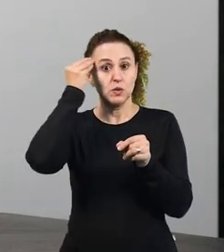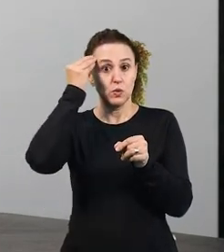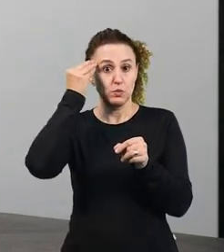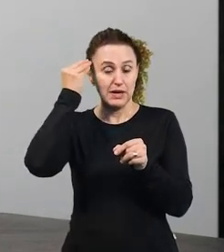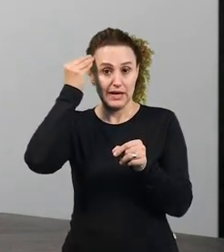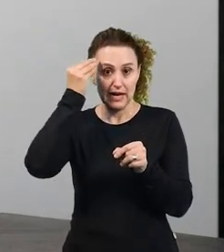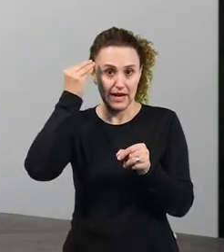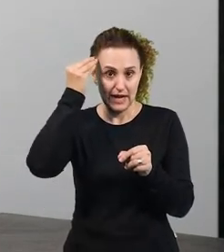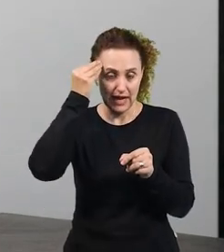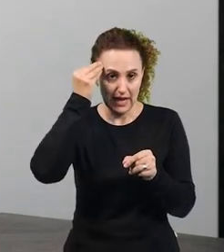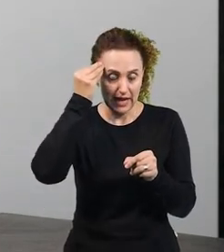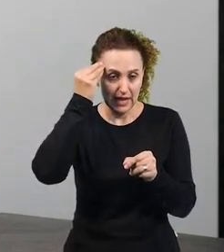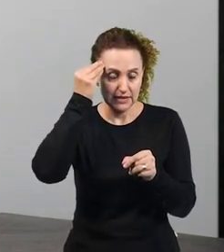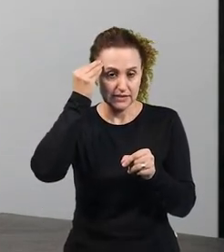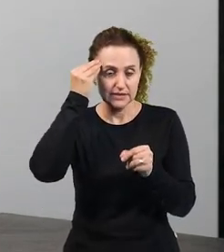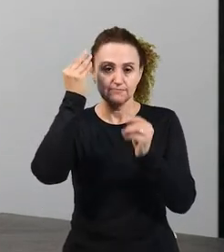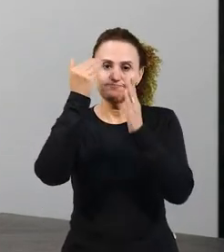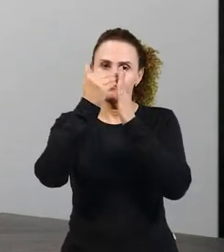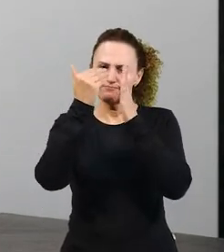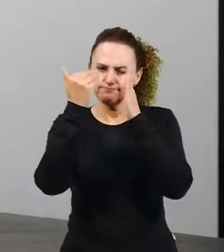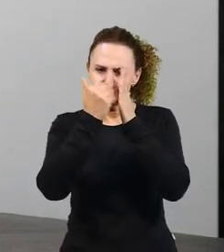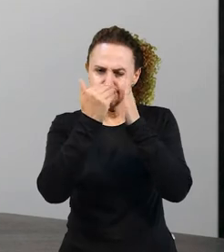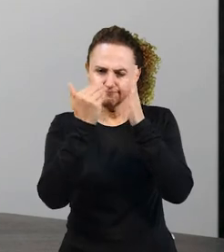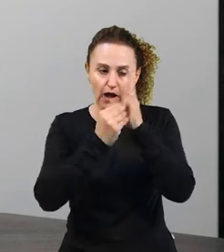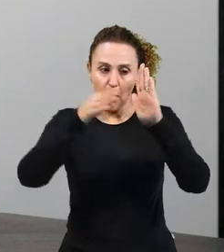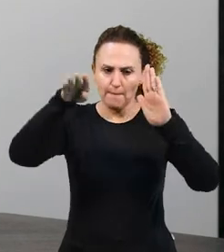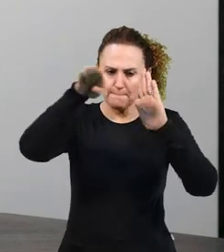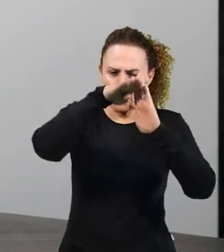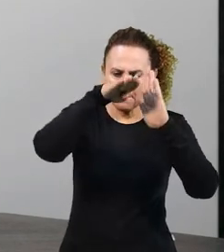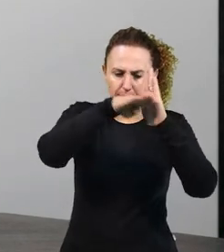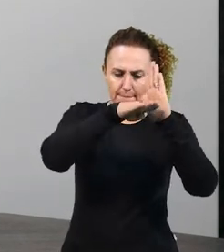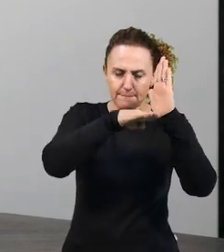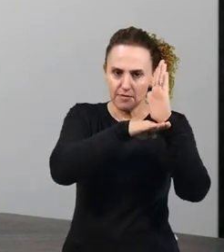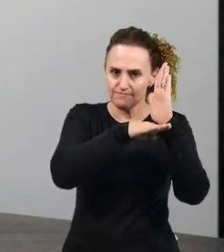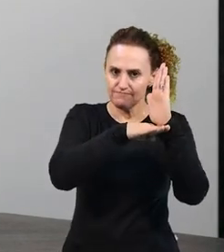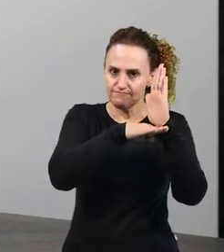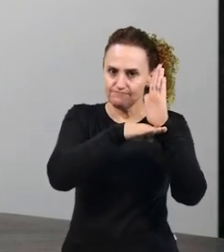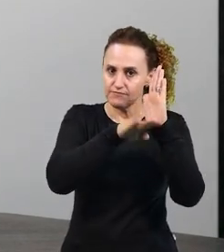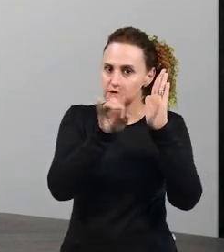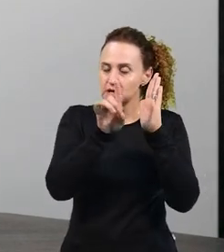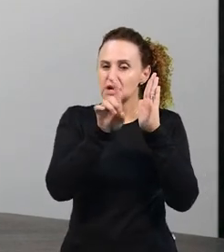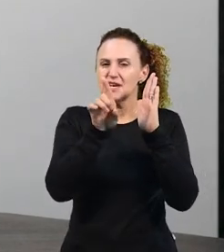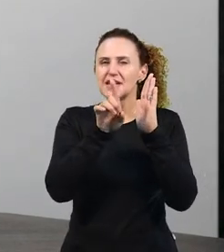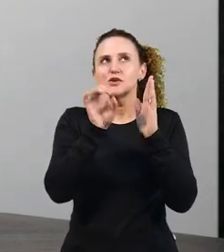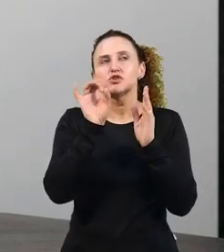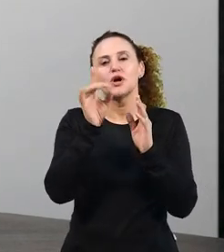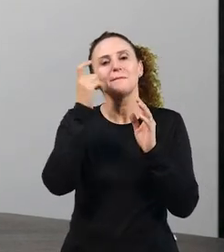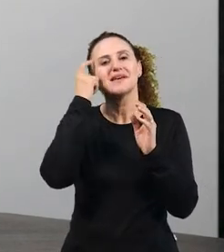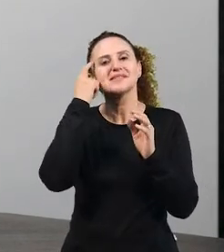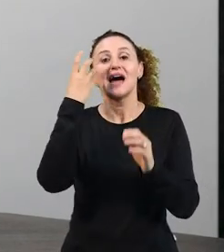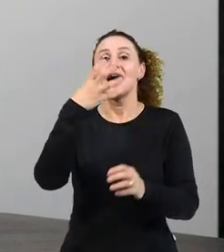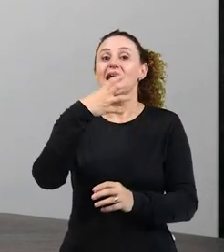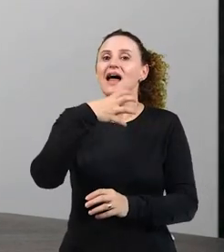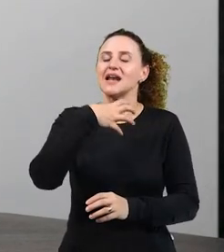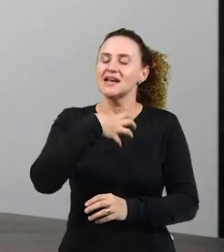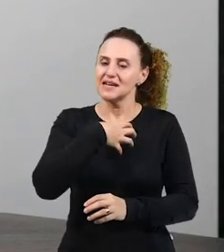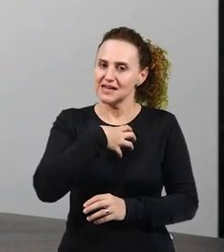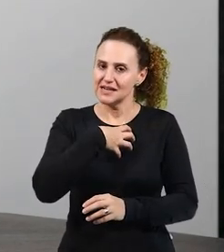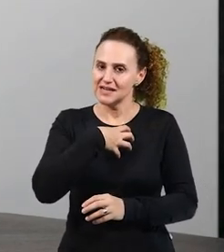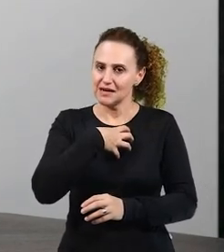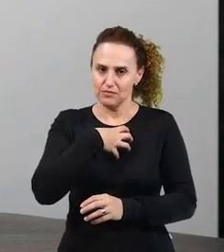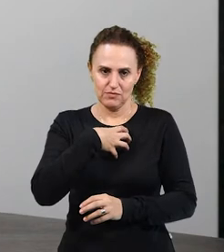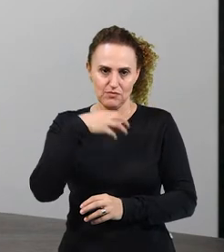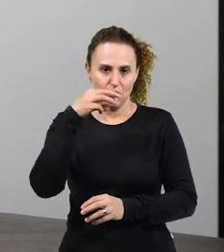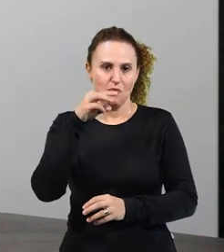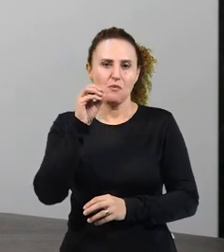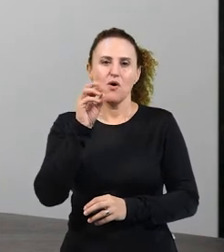de classificação das palavras desse exemplo, não dá para a gente pensar só na forma, na parte